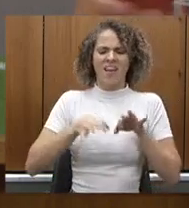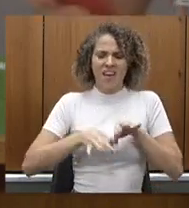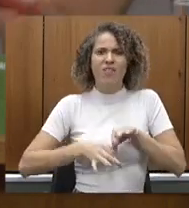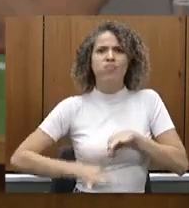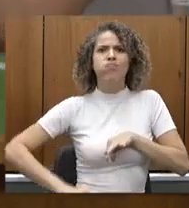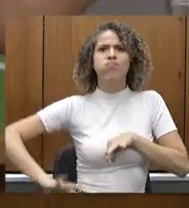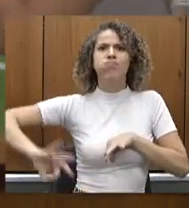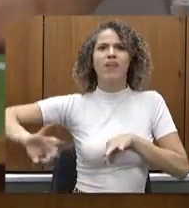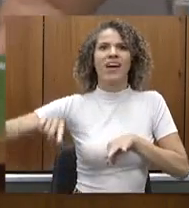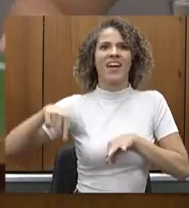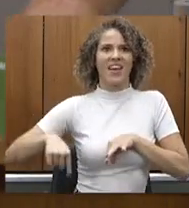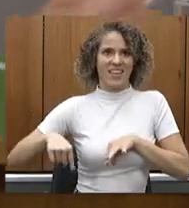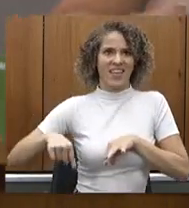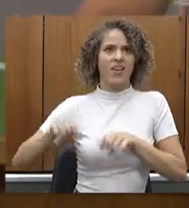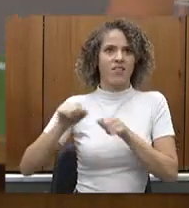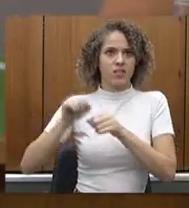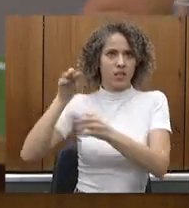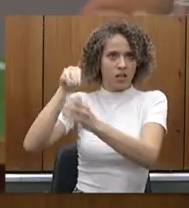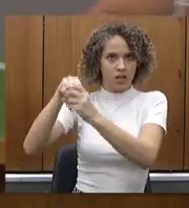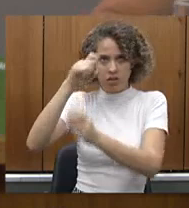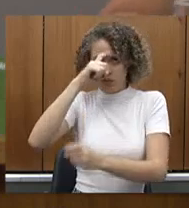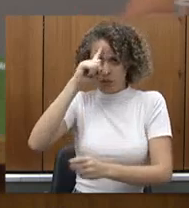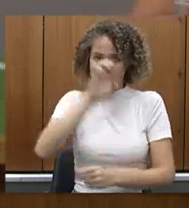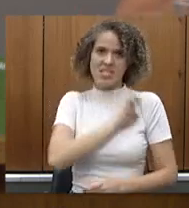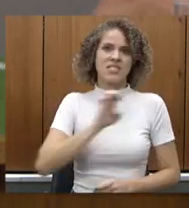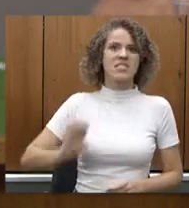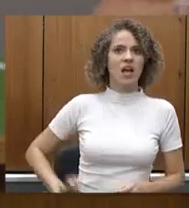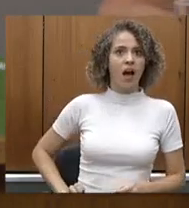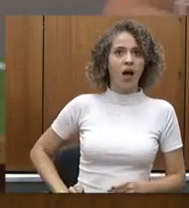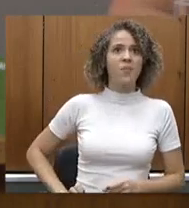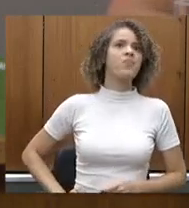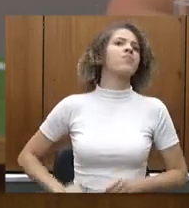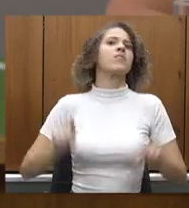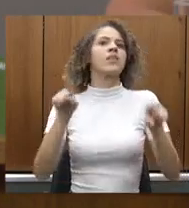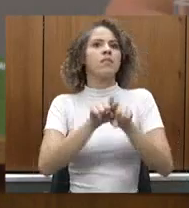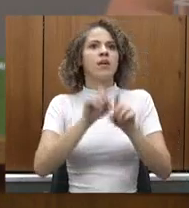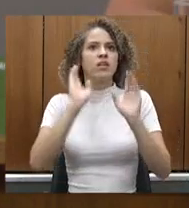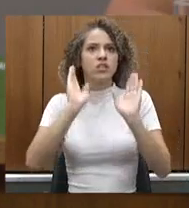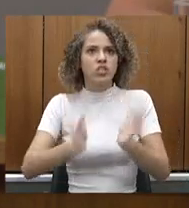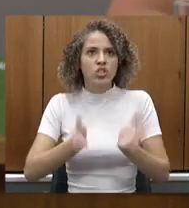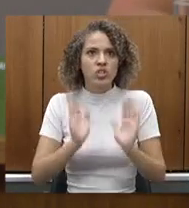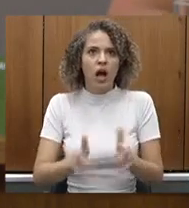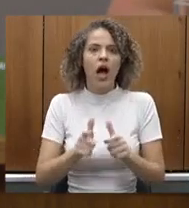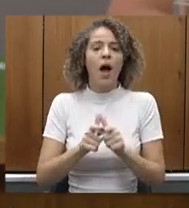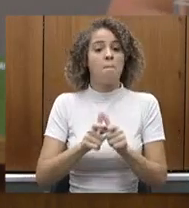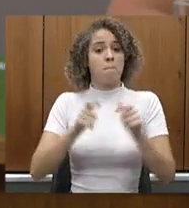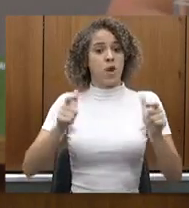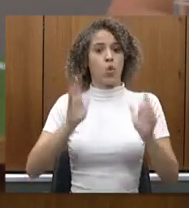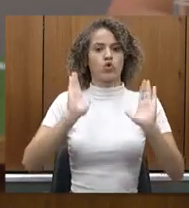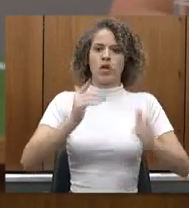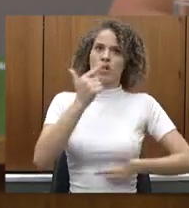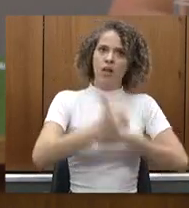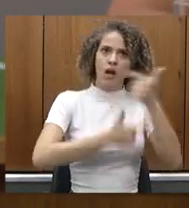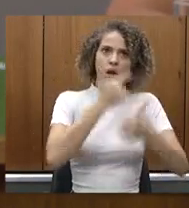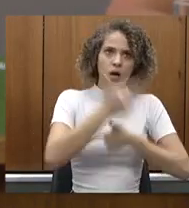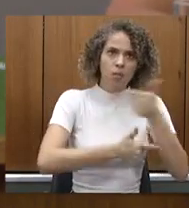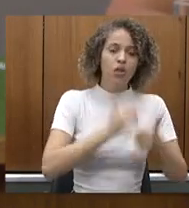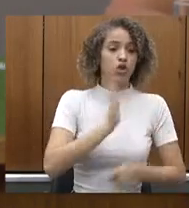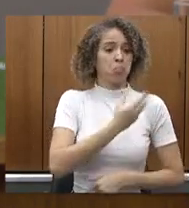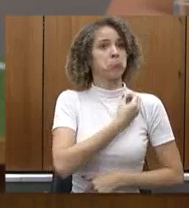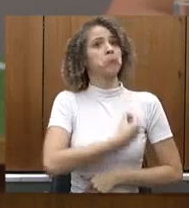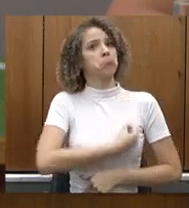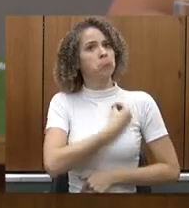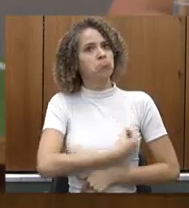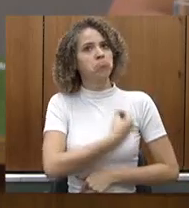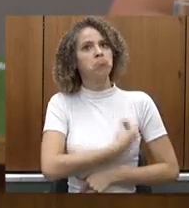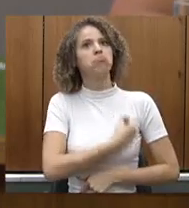capilarizando hemodiálise no estado então nós fizemos a primeira fase de ampliação dos serviços que já existiam e